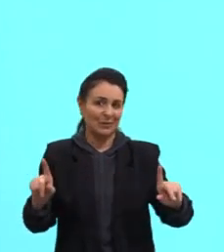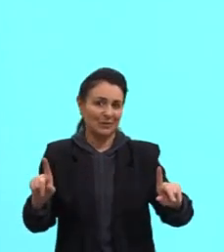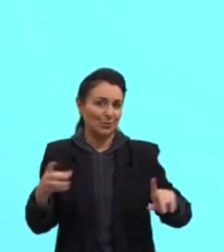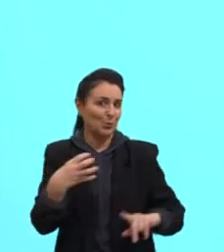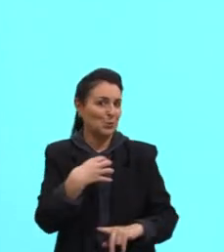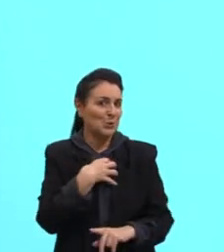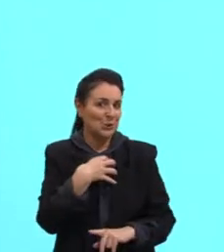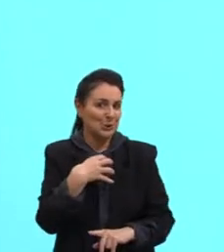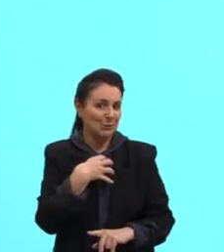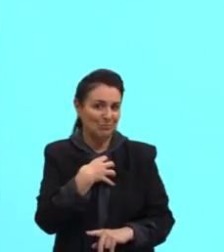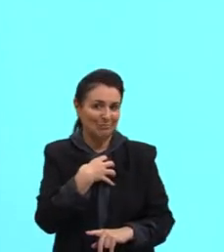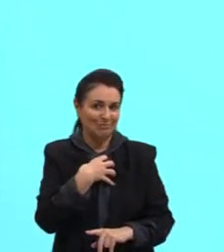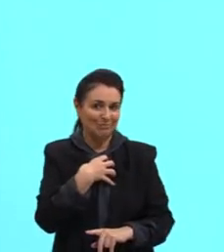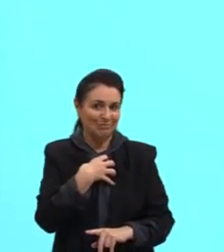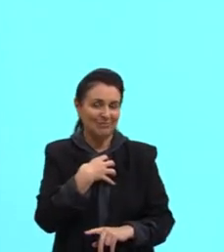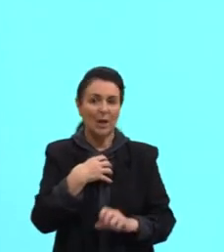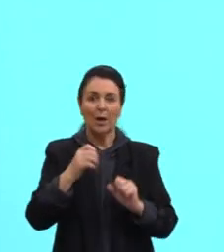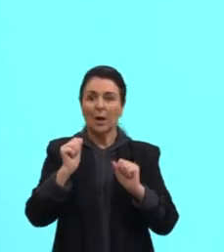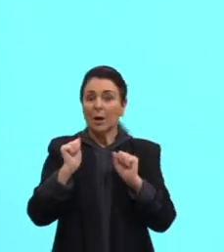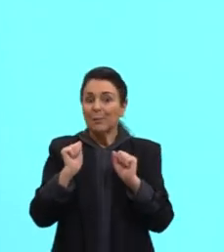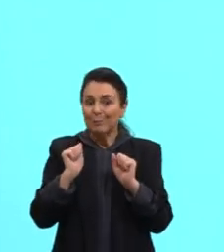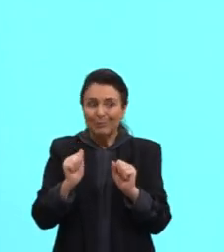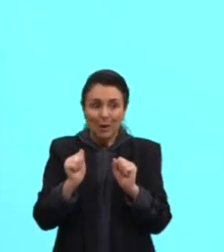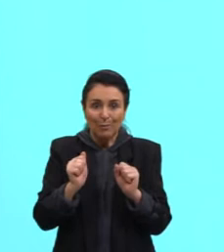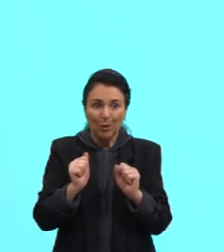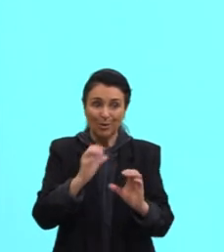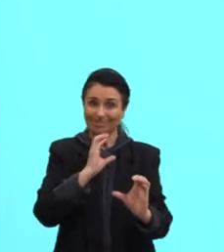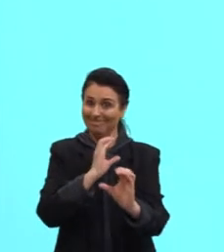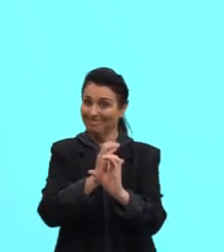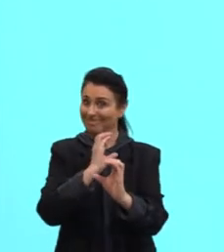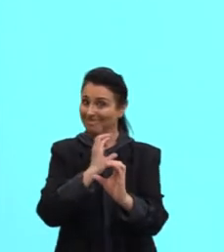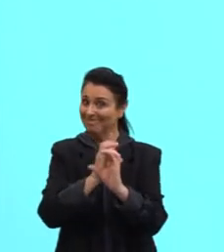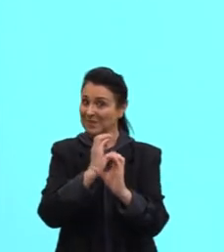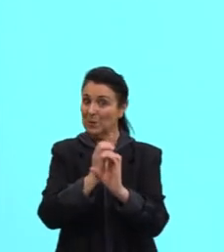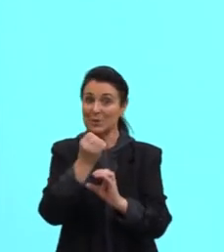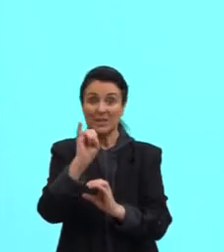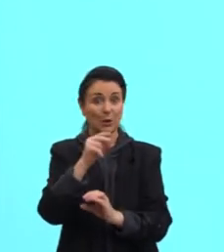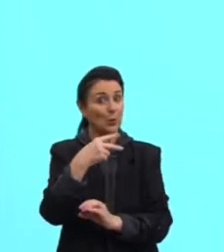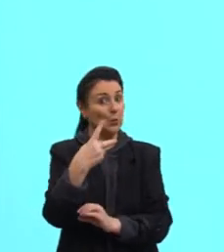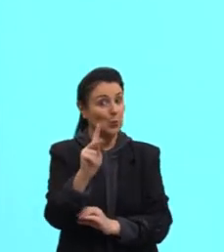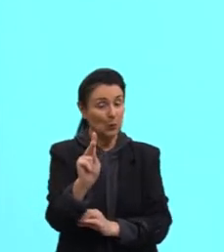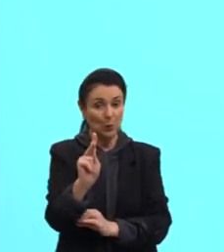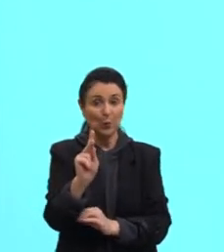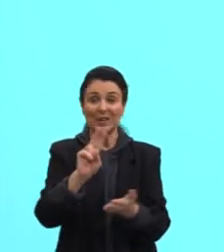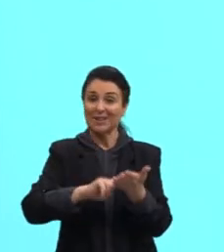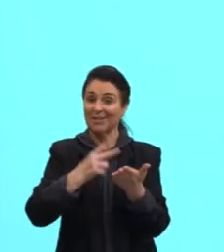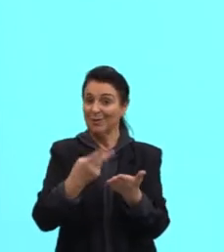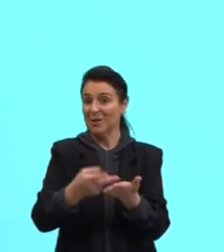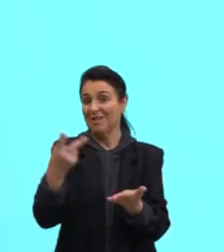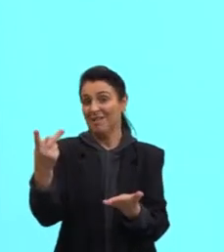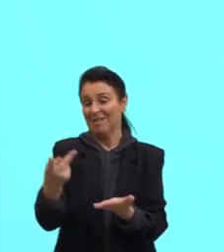diferente. Ok? Podendo comprometer a comunicação se usados de maneira errada. Certo?